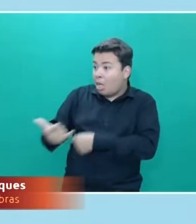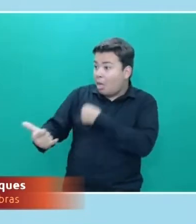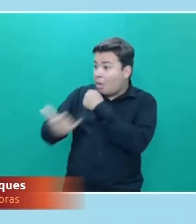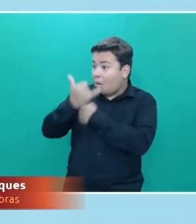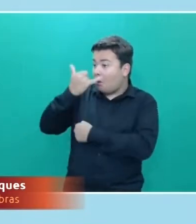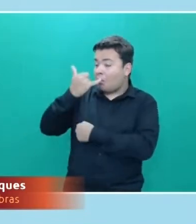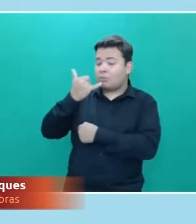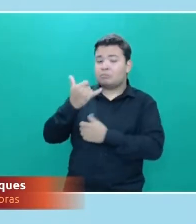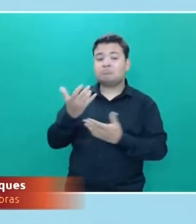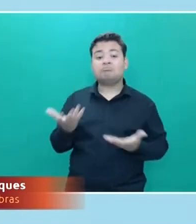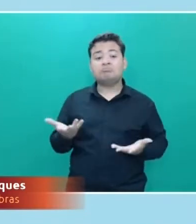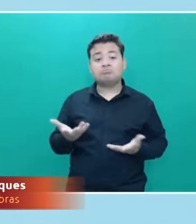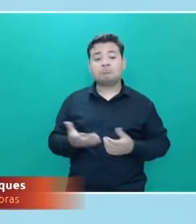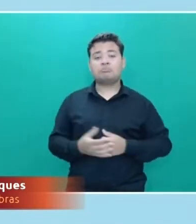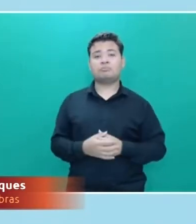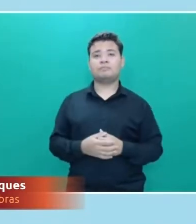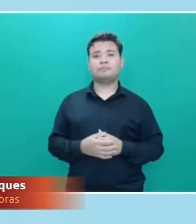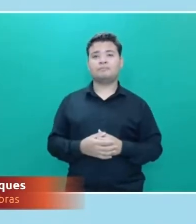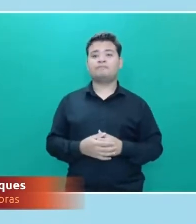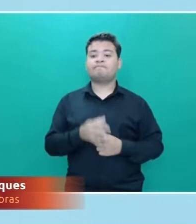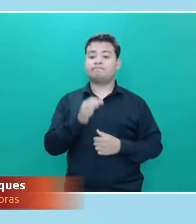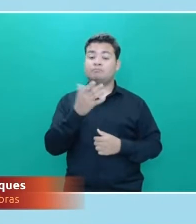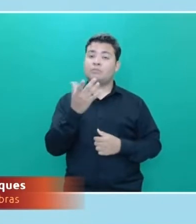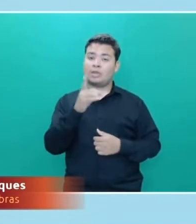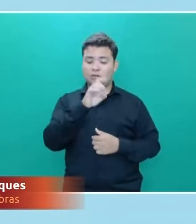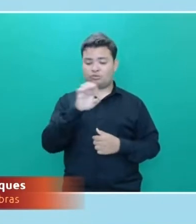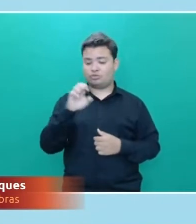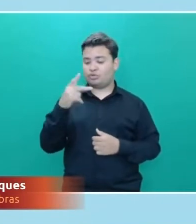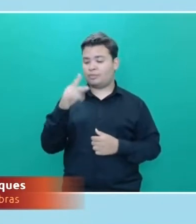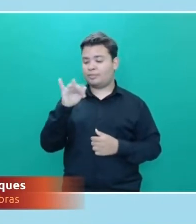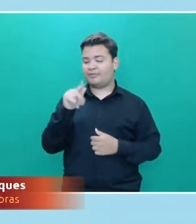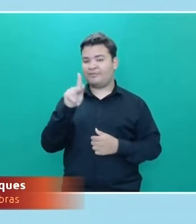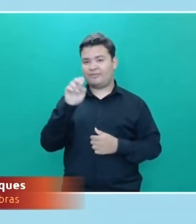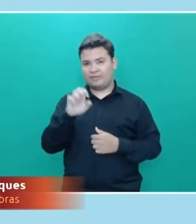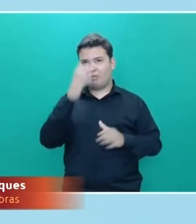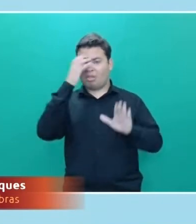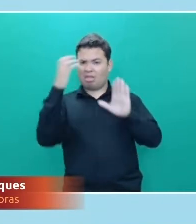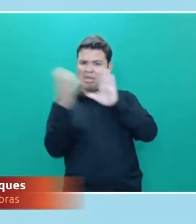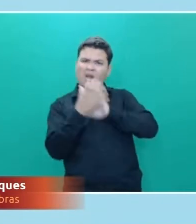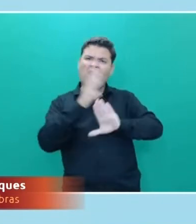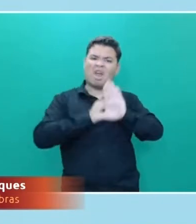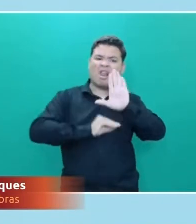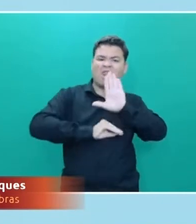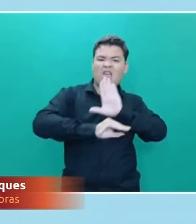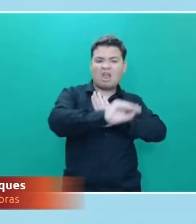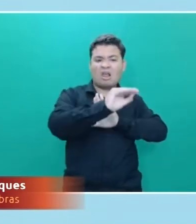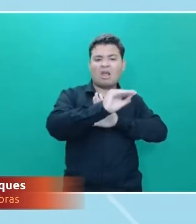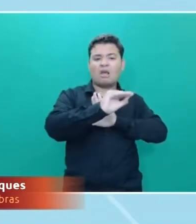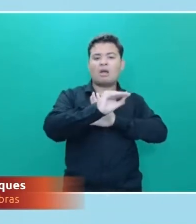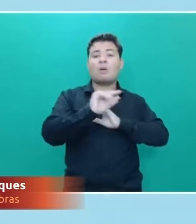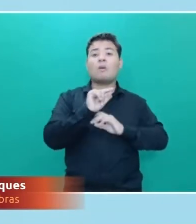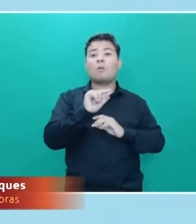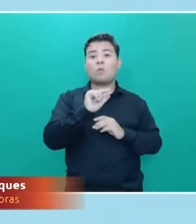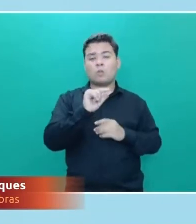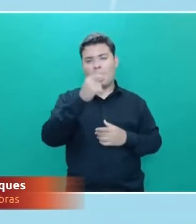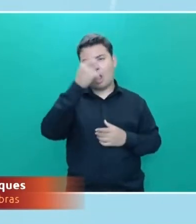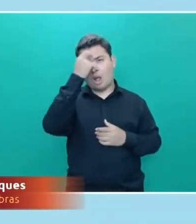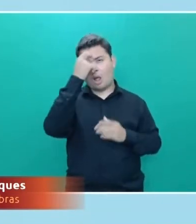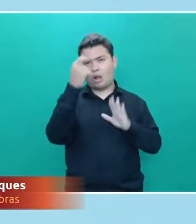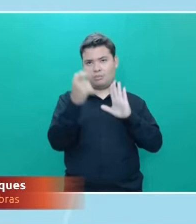O que que acontece? A deepfake, na verdade, é uma rede, é uma inteligência artificial que ela é voltada